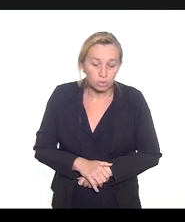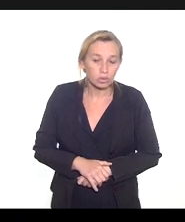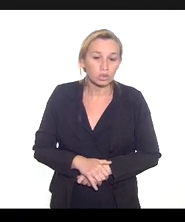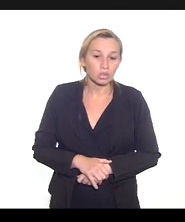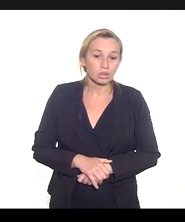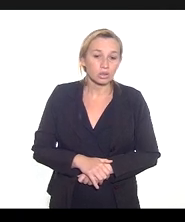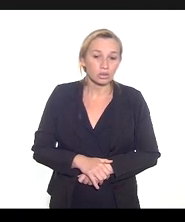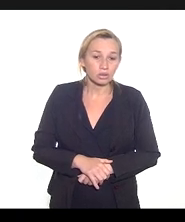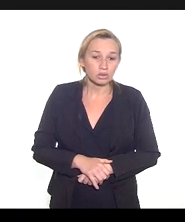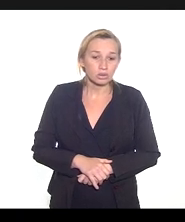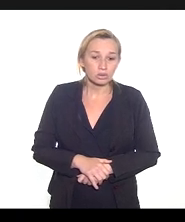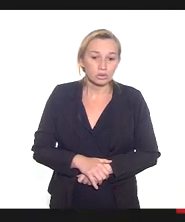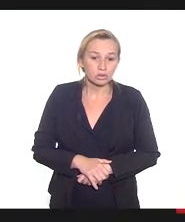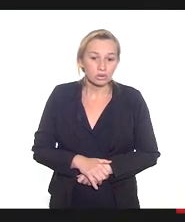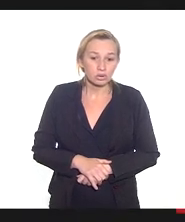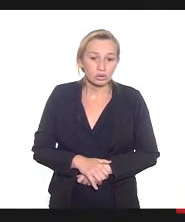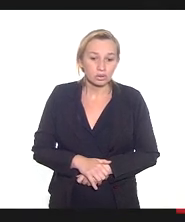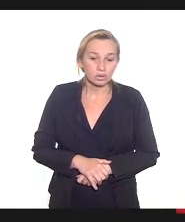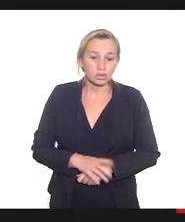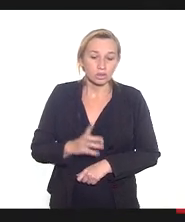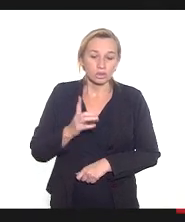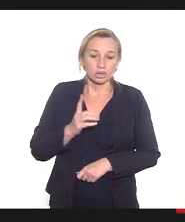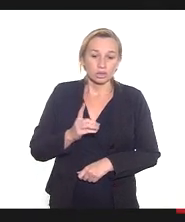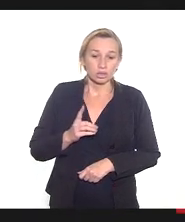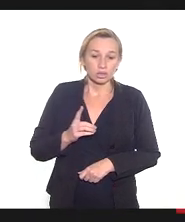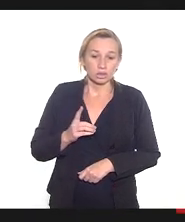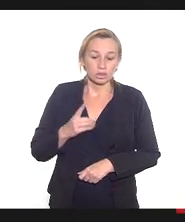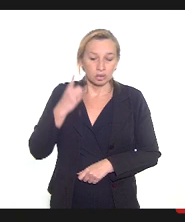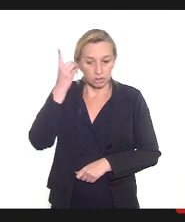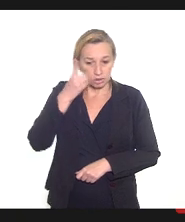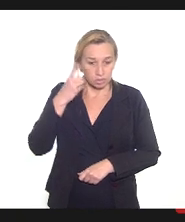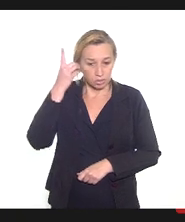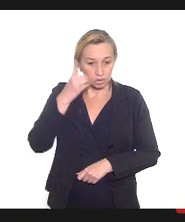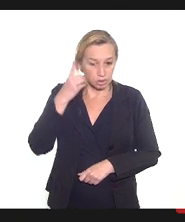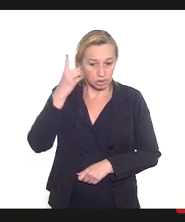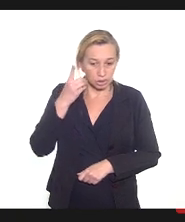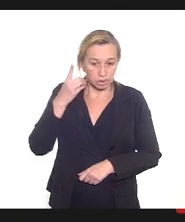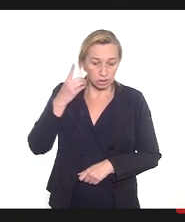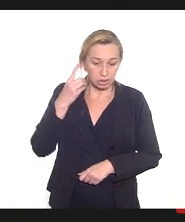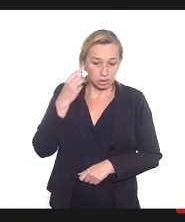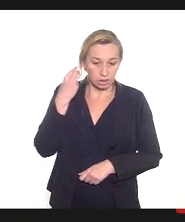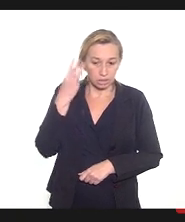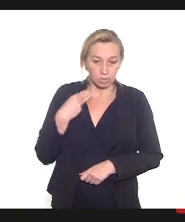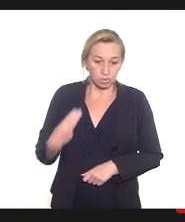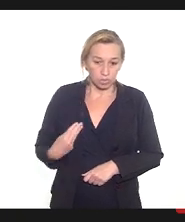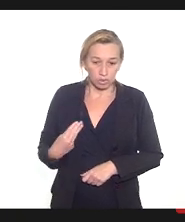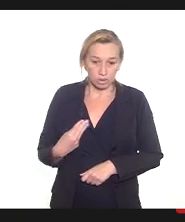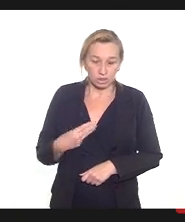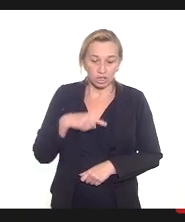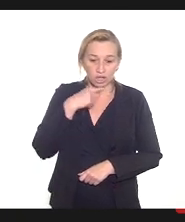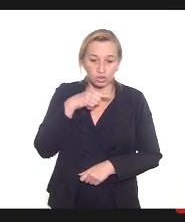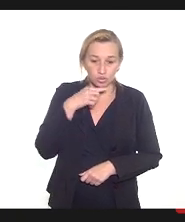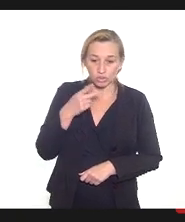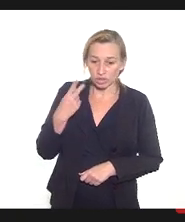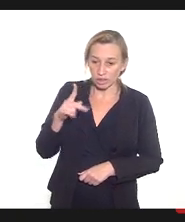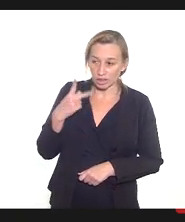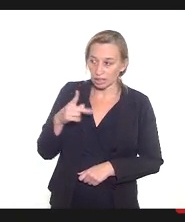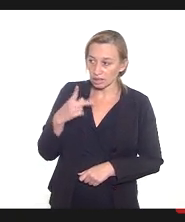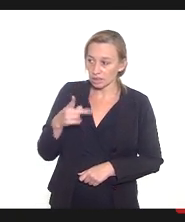eu esperei a deputada Mônica trazer a dúvida dela se tivesse me contemplado